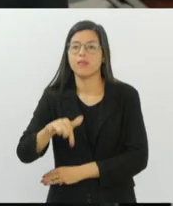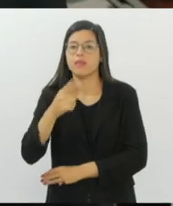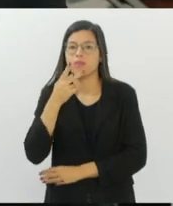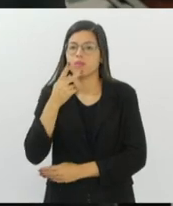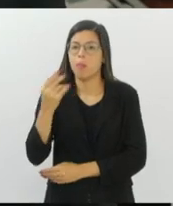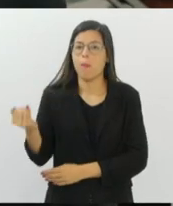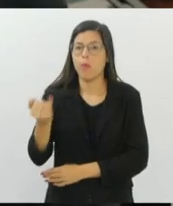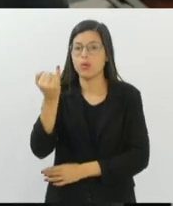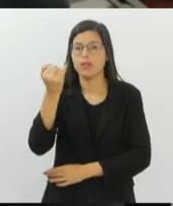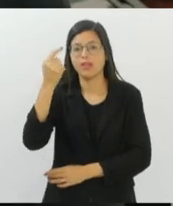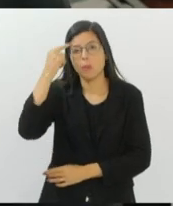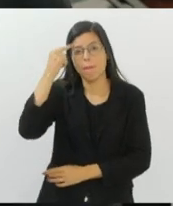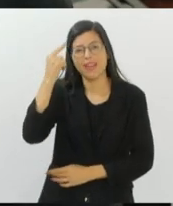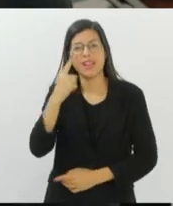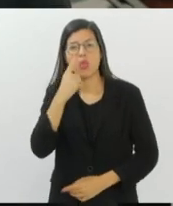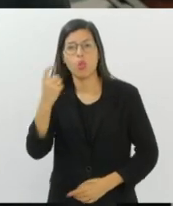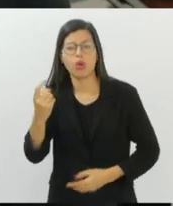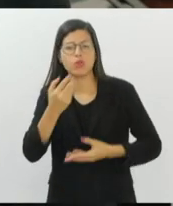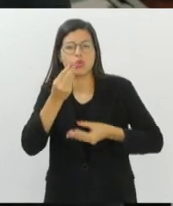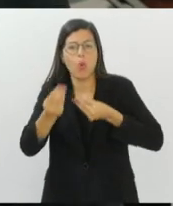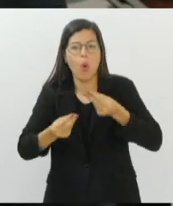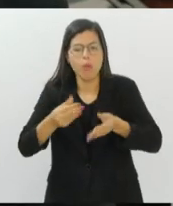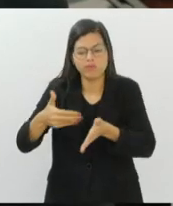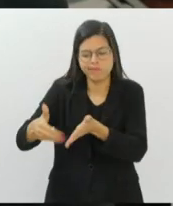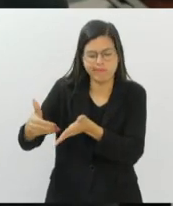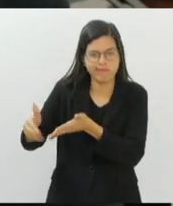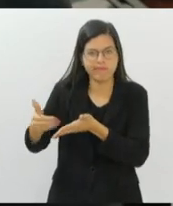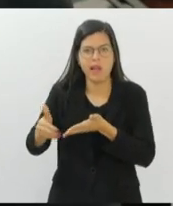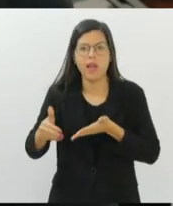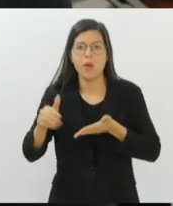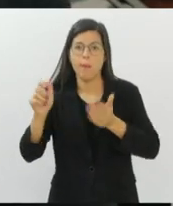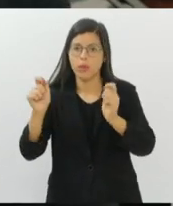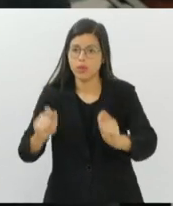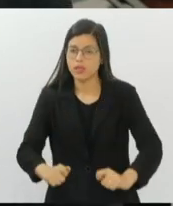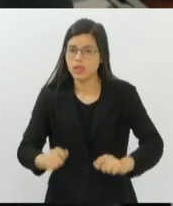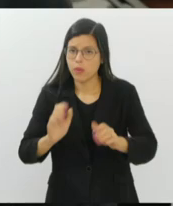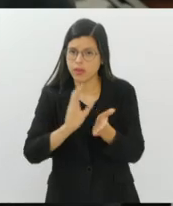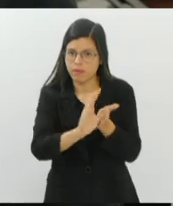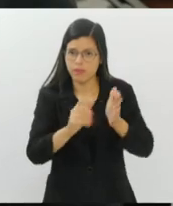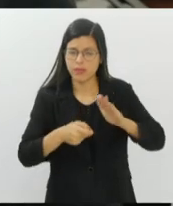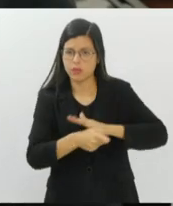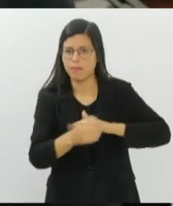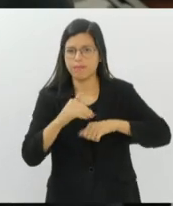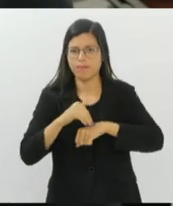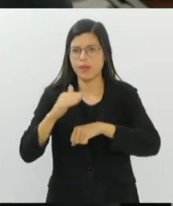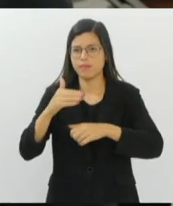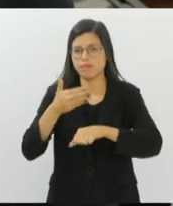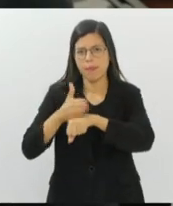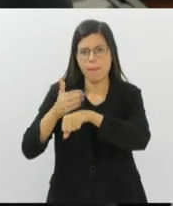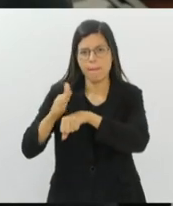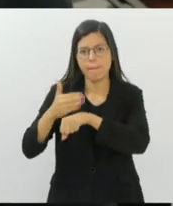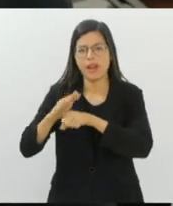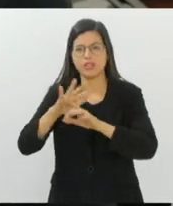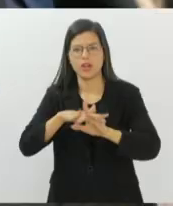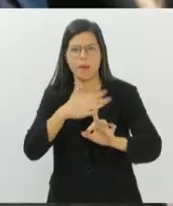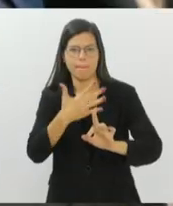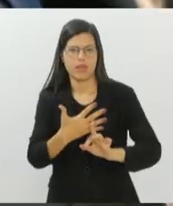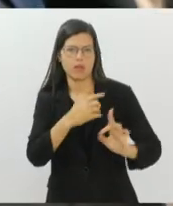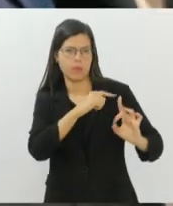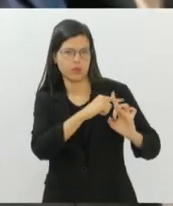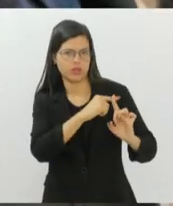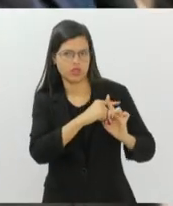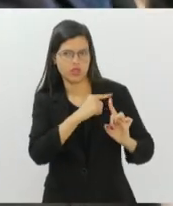pensar no lixo em todo o seu potencial e investir cada vez mais nessa prática ambiental positiva.